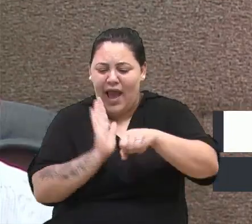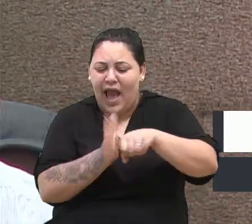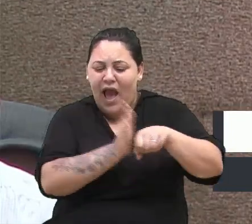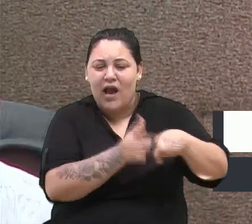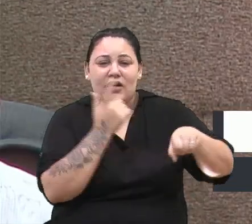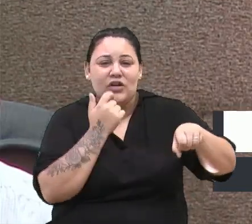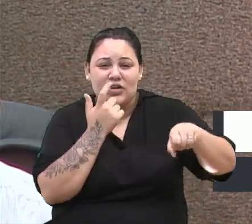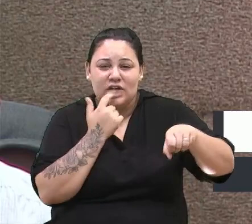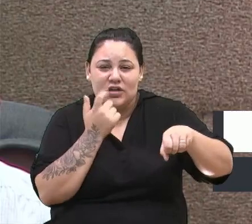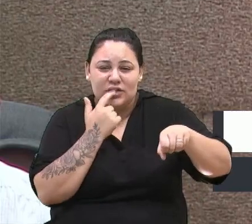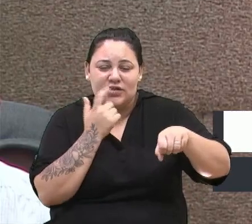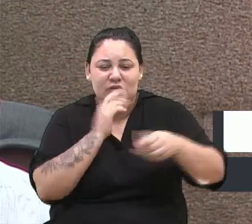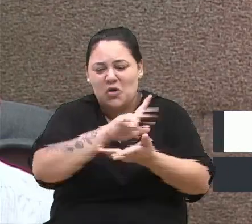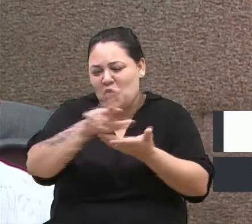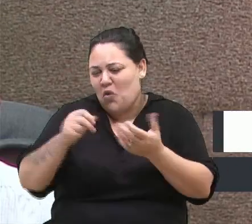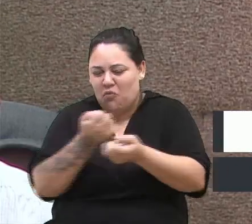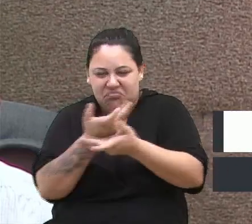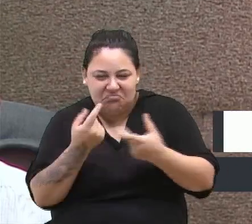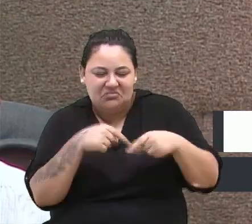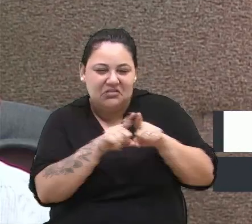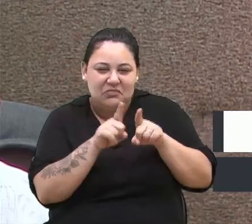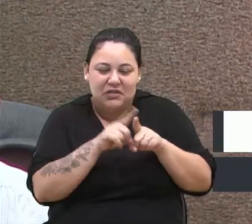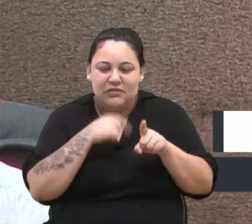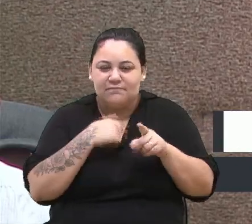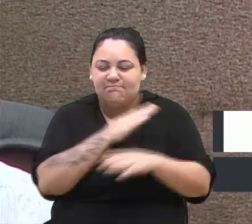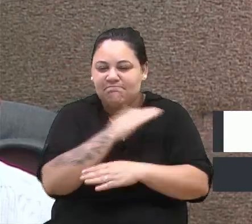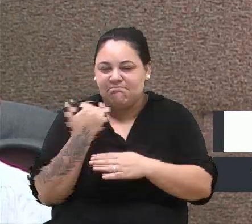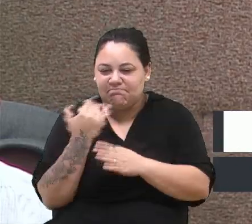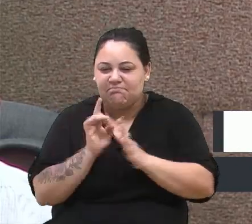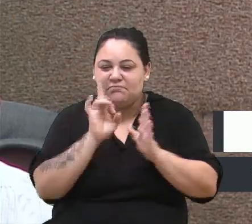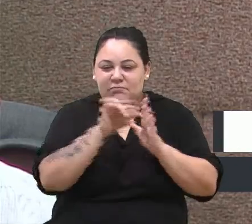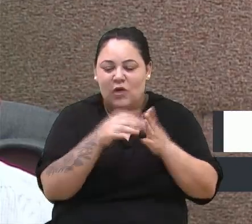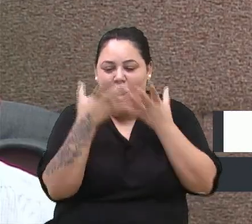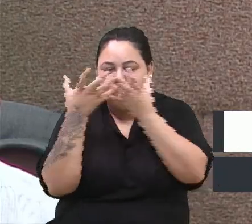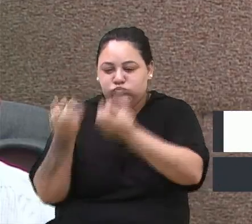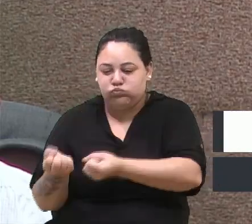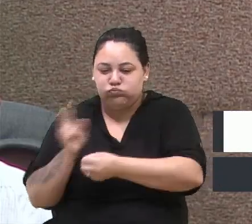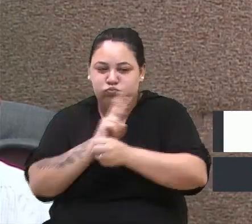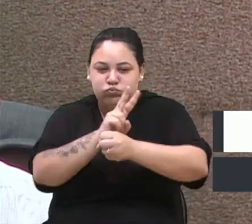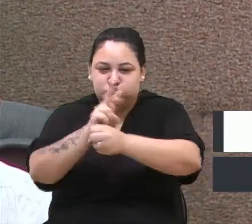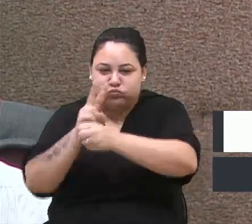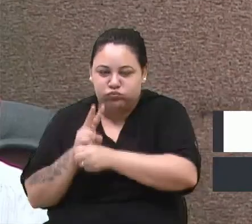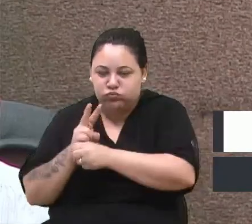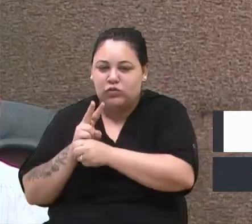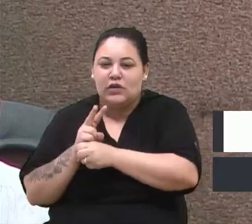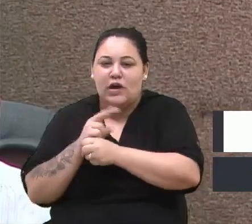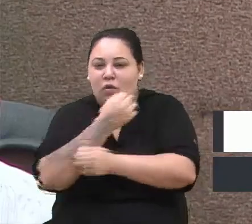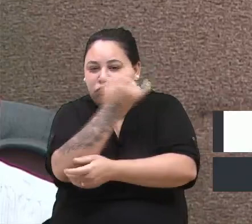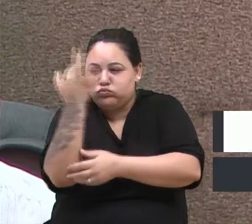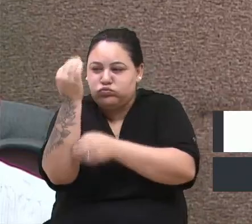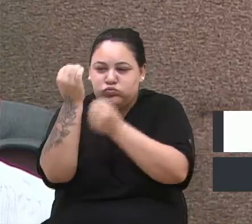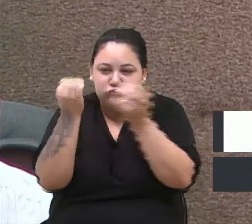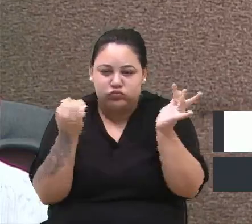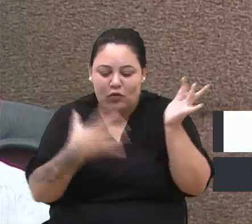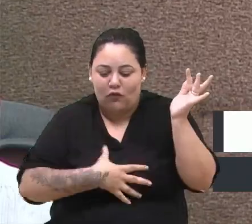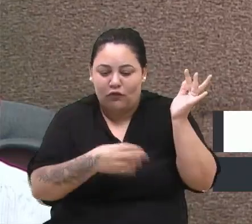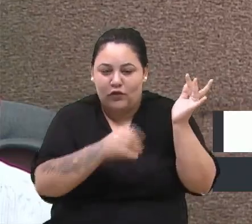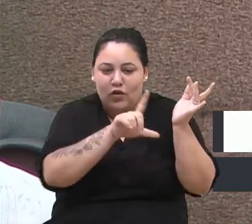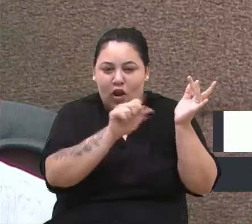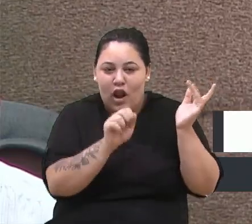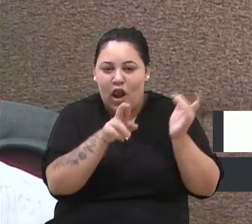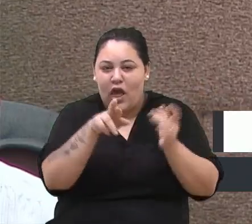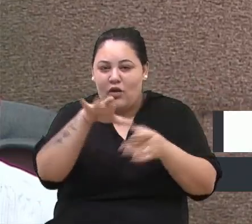pêssego, maçã e caqui. Com seu falecimento, assumiu os cuidados do pomar o filho Lauro José, que ajudava o pai na